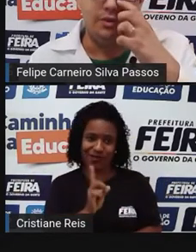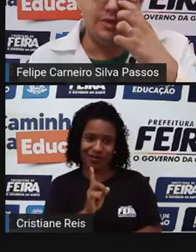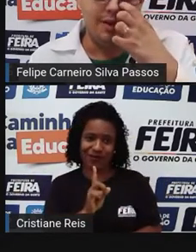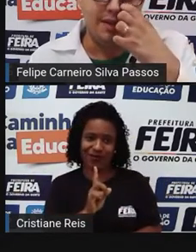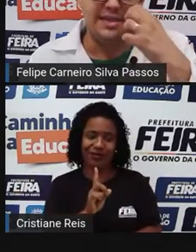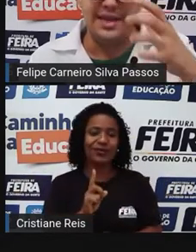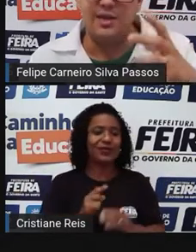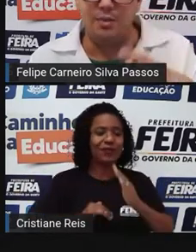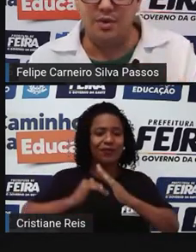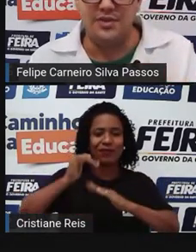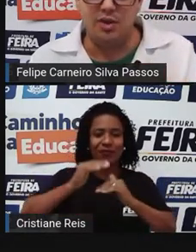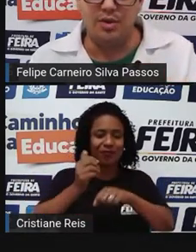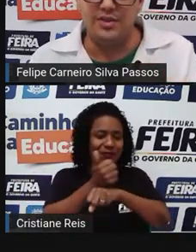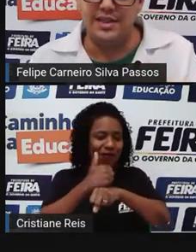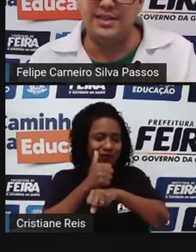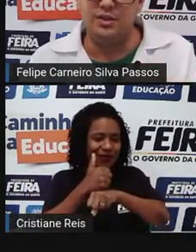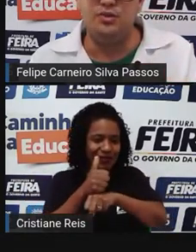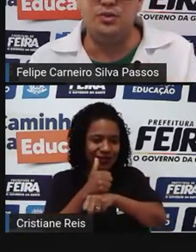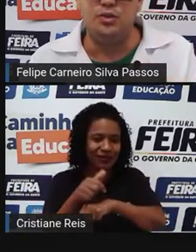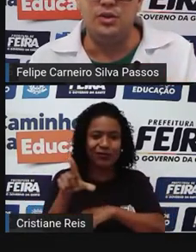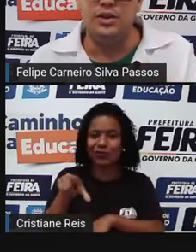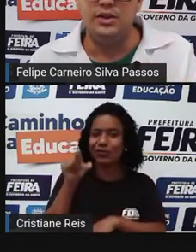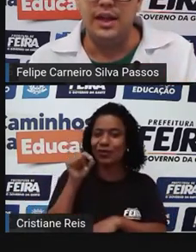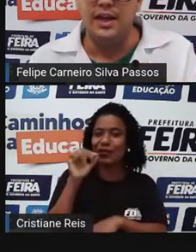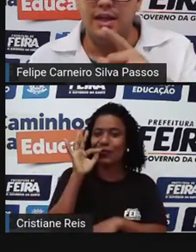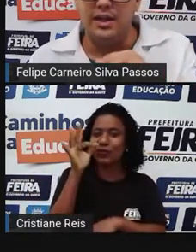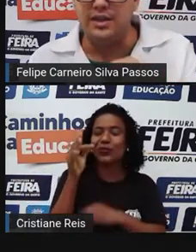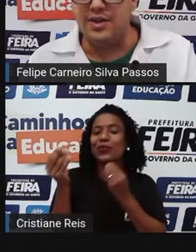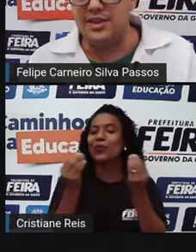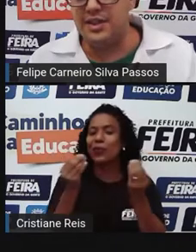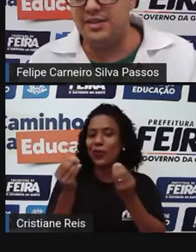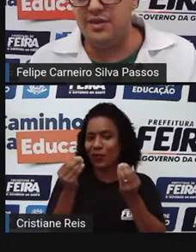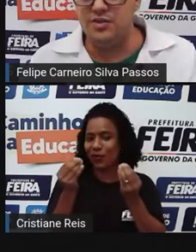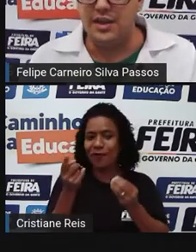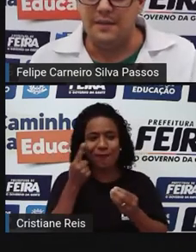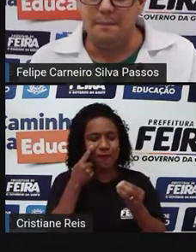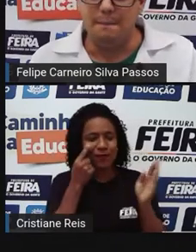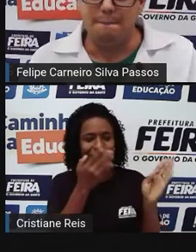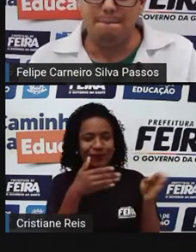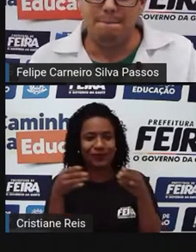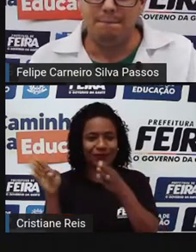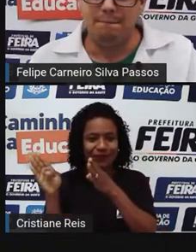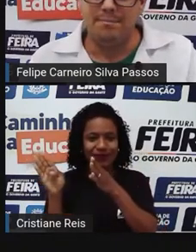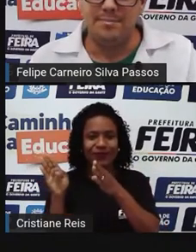profissão, você vai pensar numa profissão para você exercer no futuro. Então, assiste esse vídeo aqui.